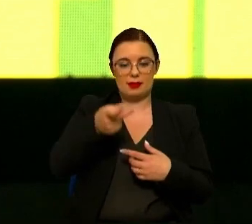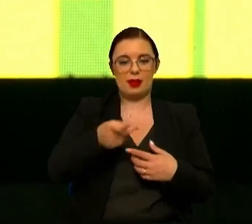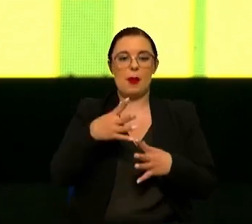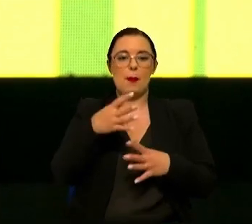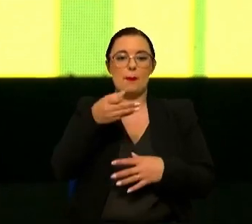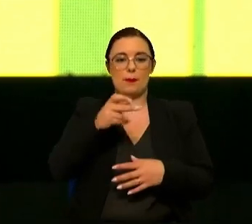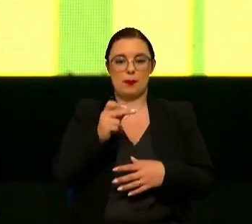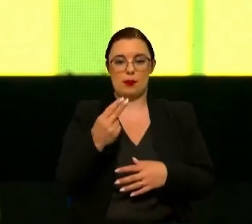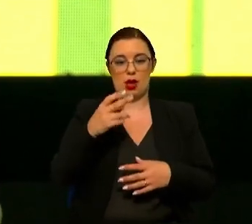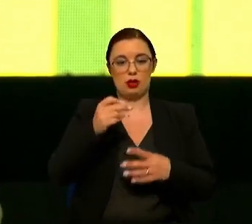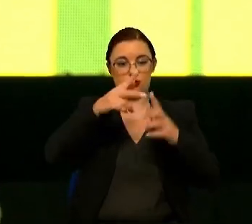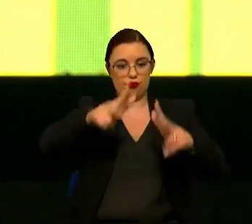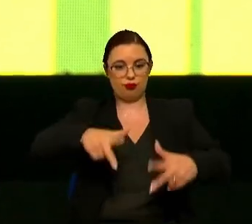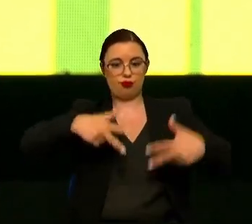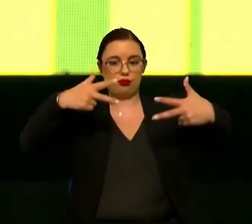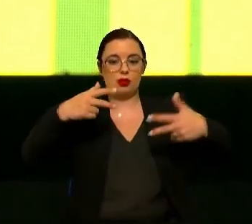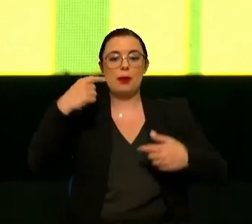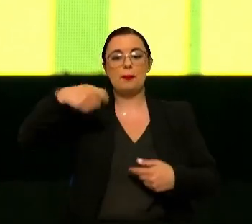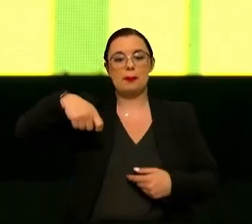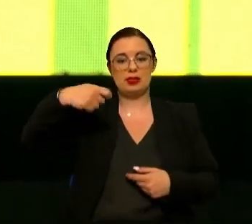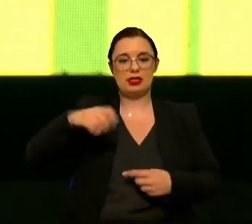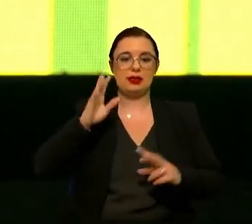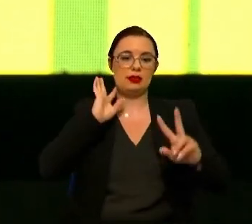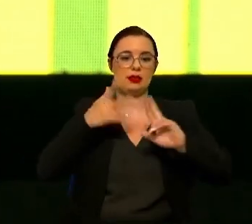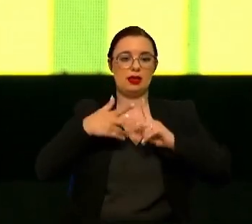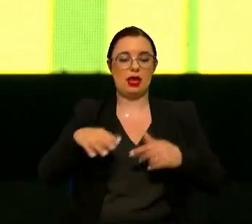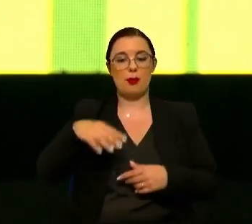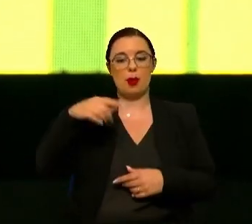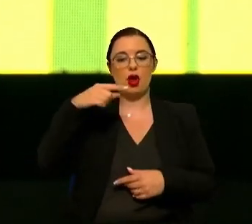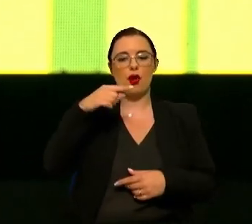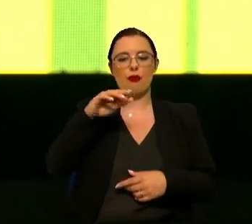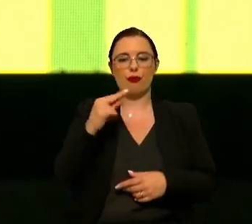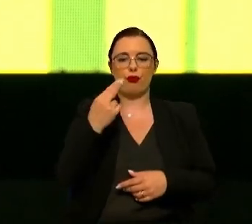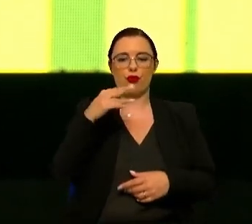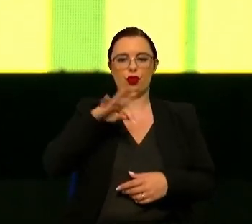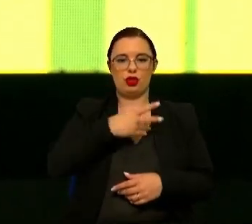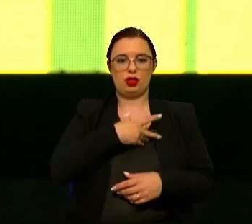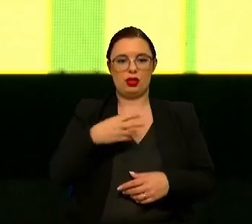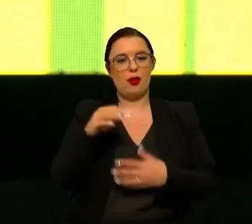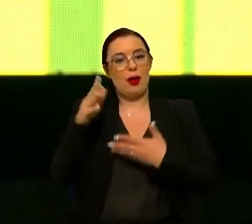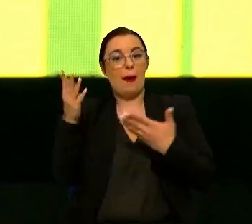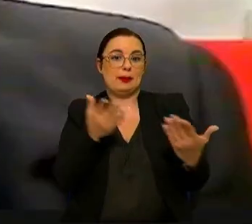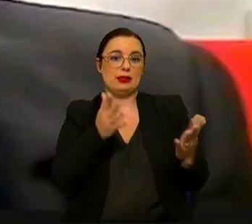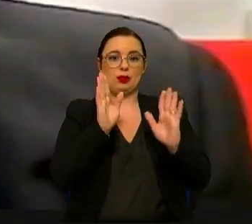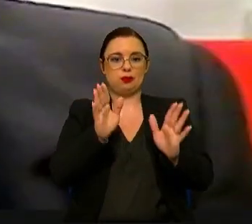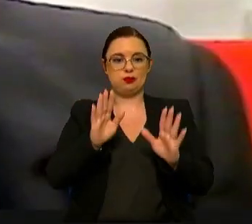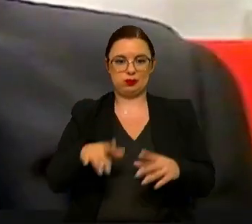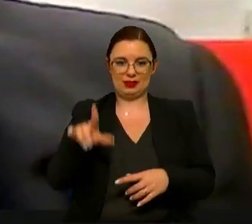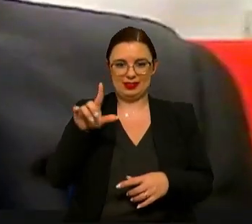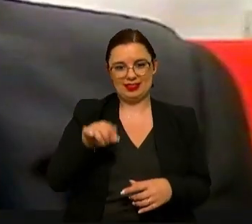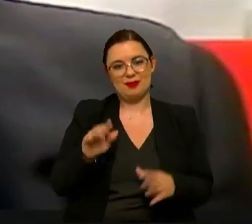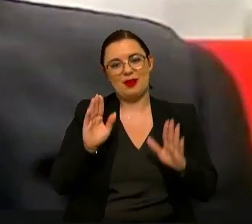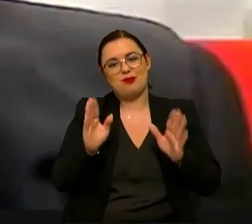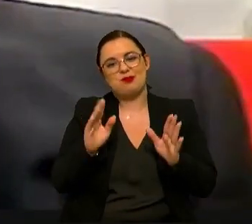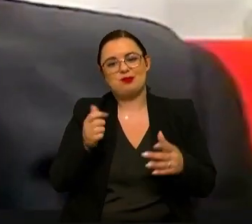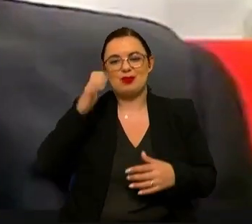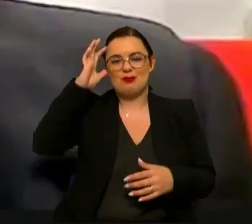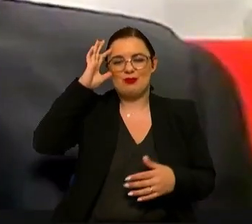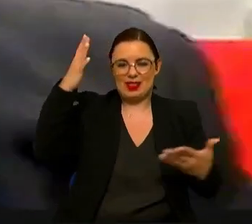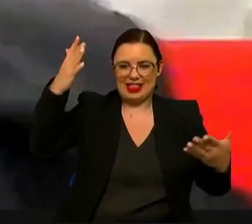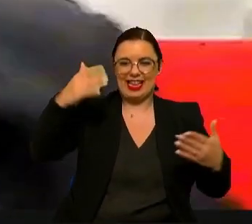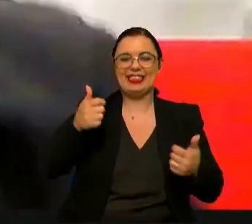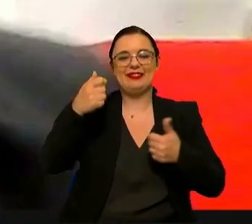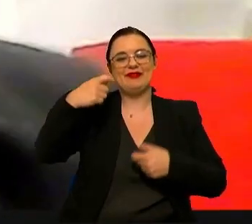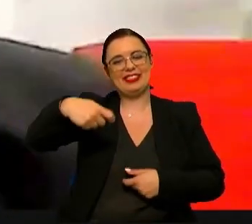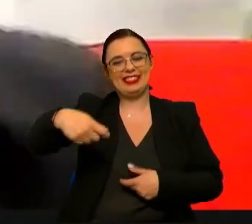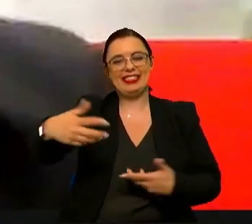Fernandes. É Presidente da Câmara do Fundão. Olá. precisa de apresentações também. Olá, Também não precisa de apresentações. Olá, boa tarde,